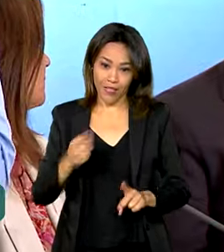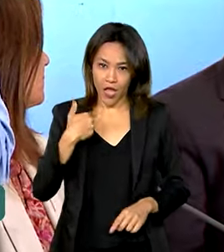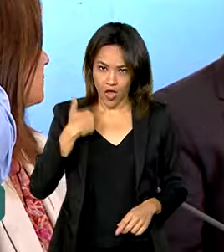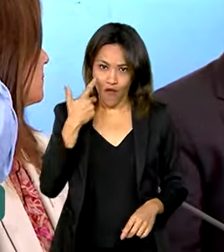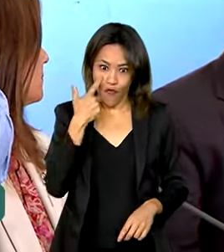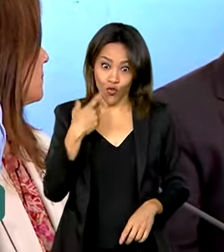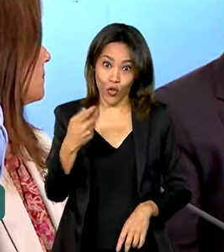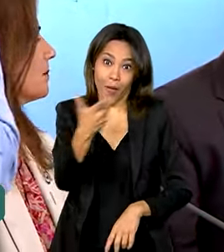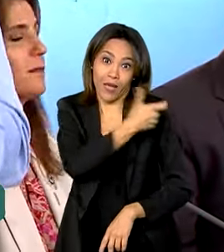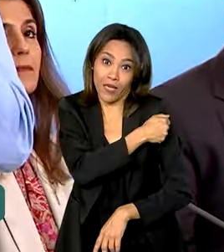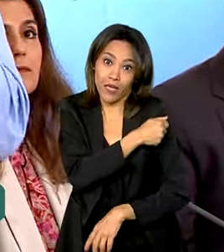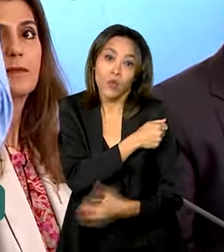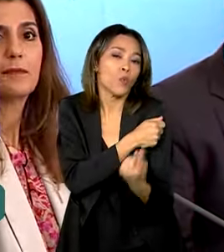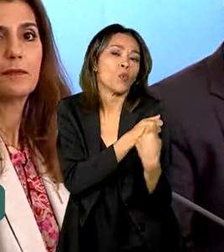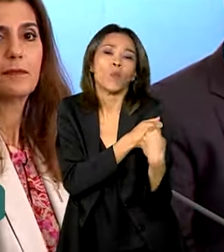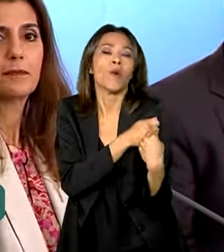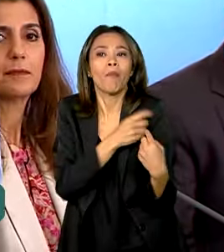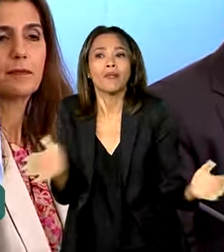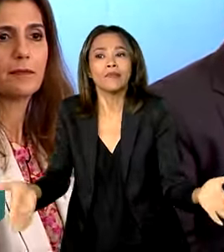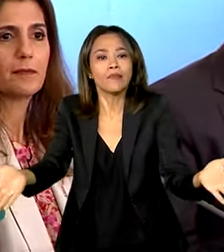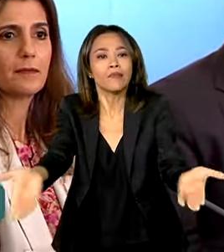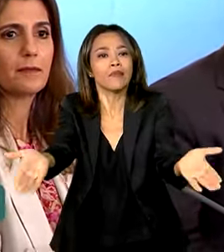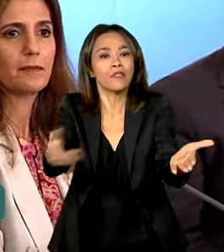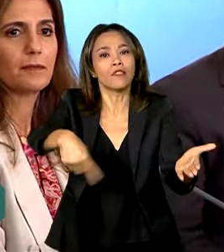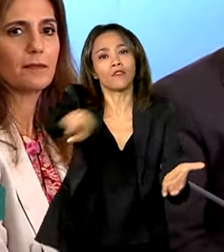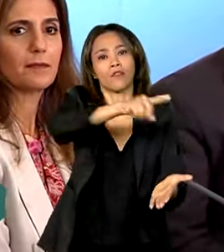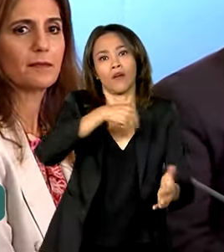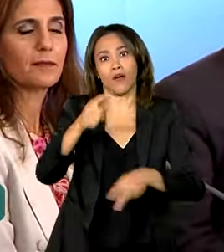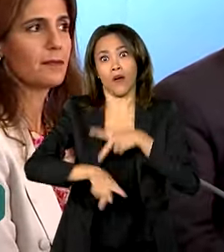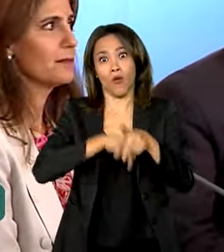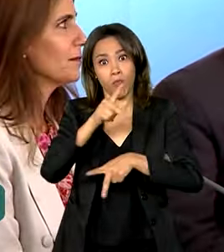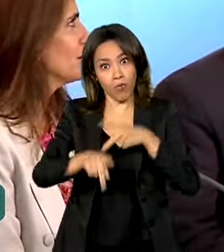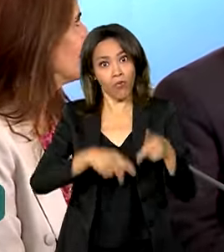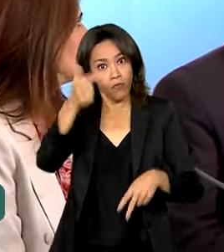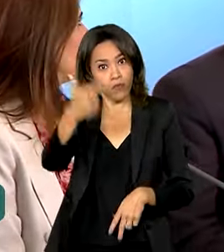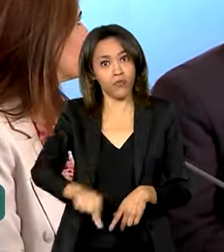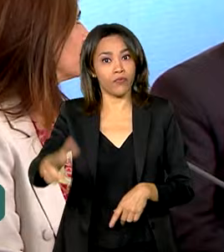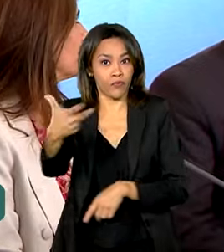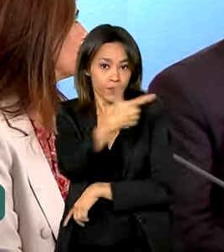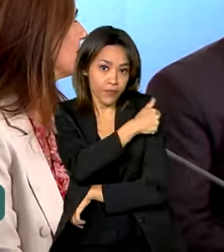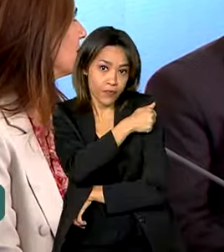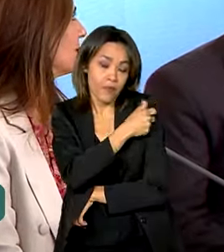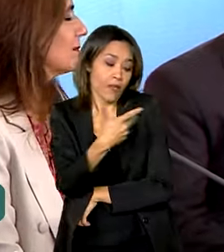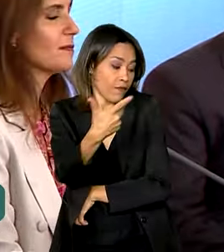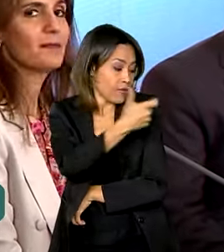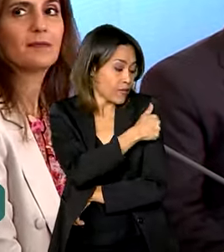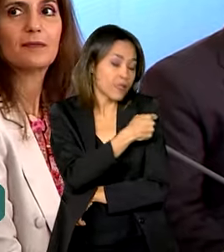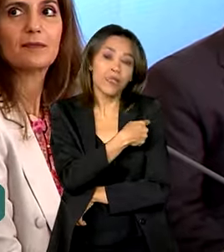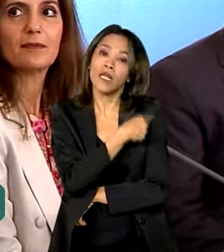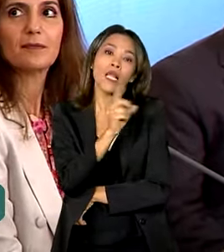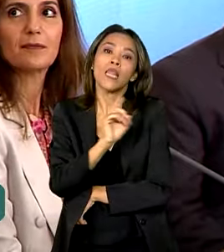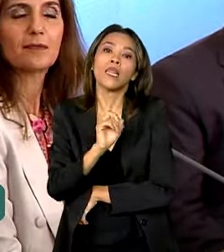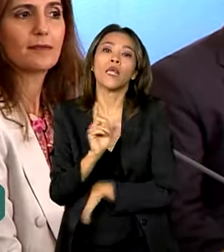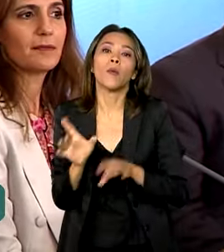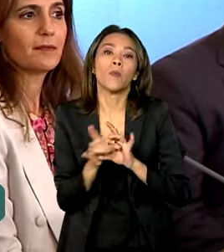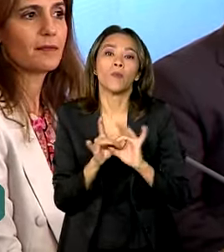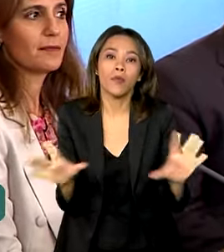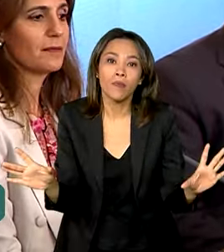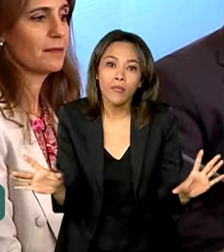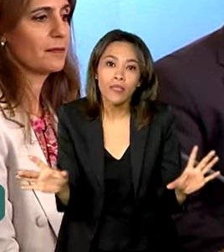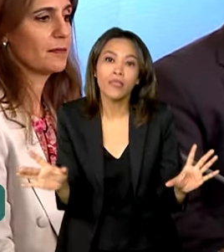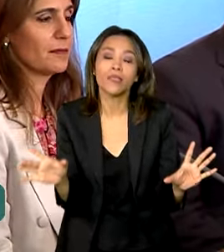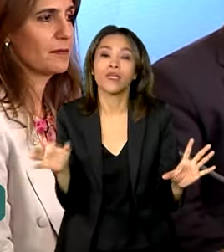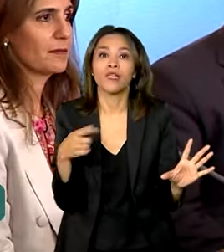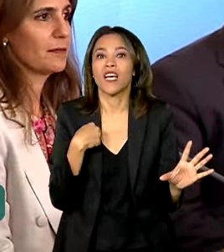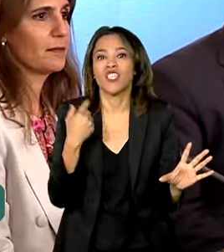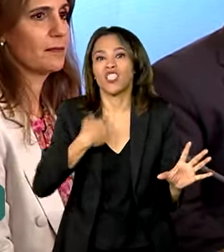para incentivar o povo brasileiro a tomar vacina outra vez. Vacina não permite que a gente... A vacina a